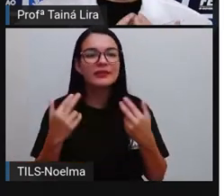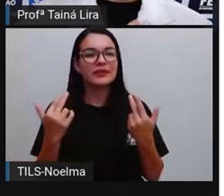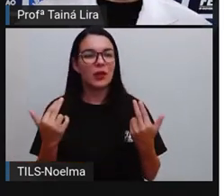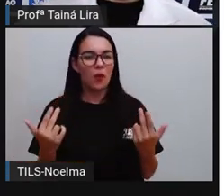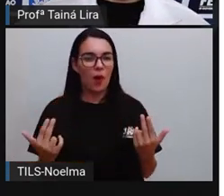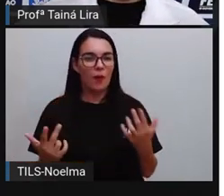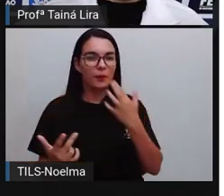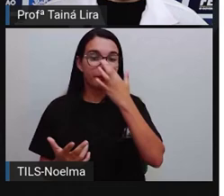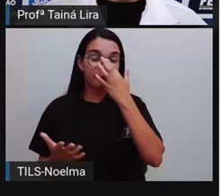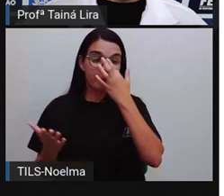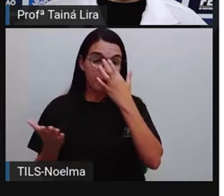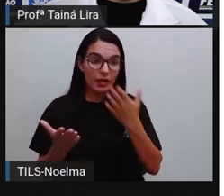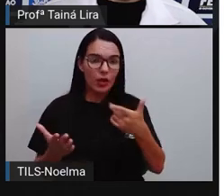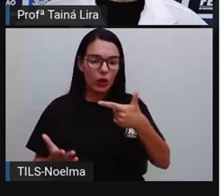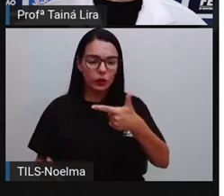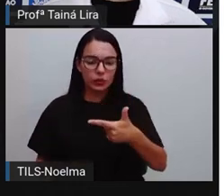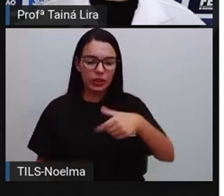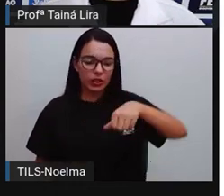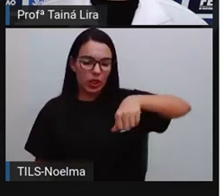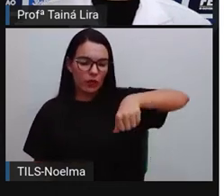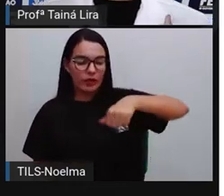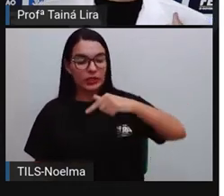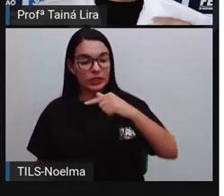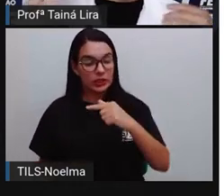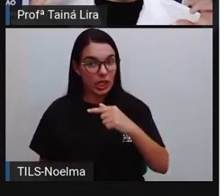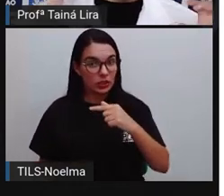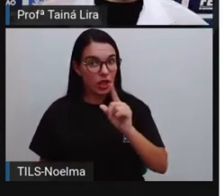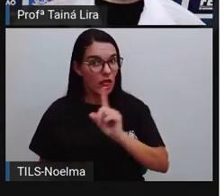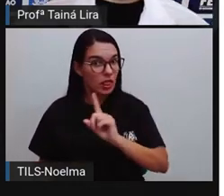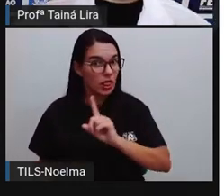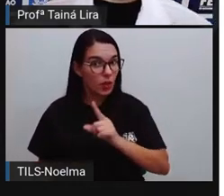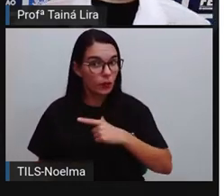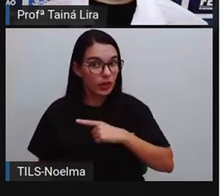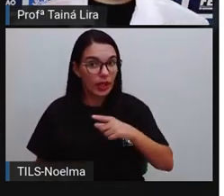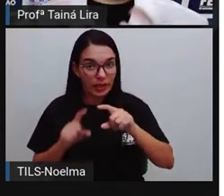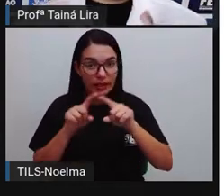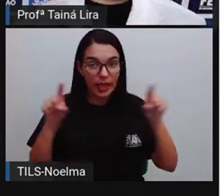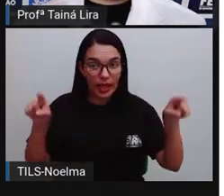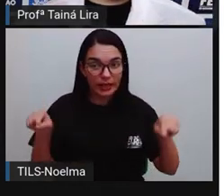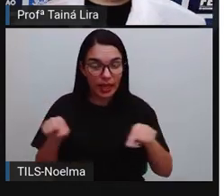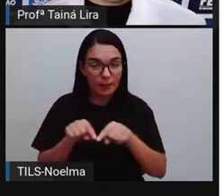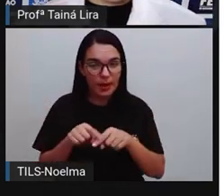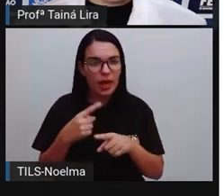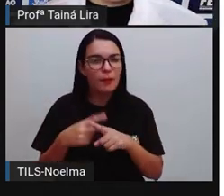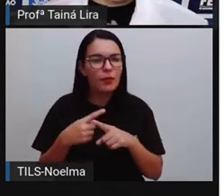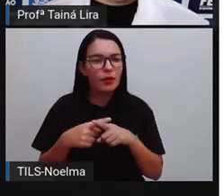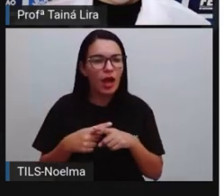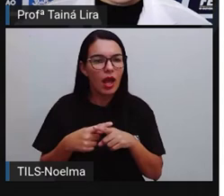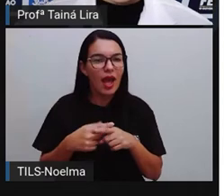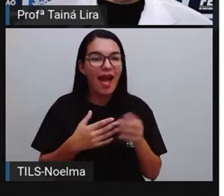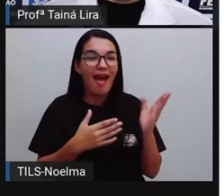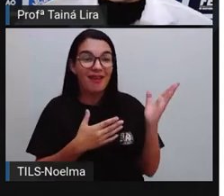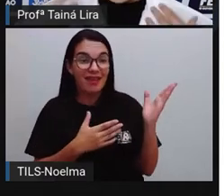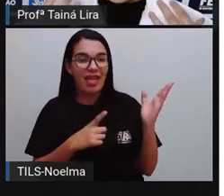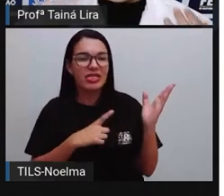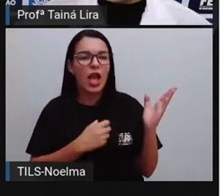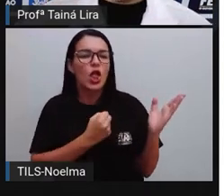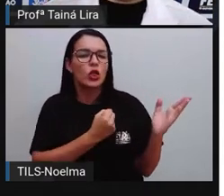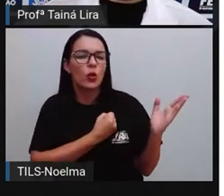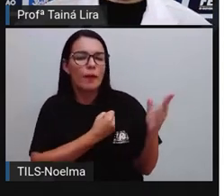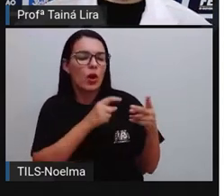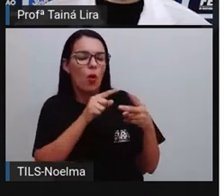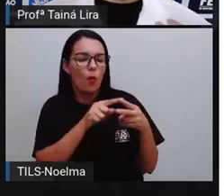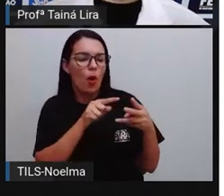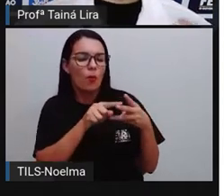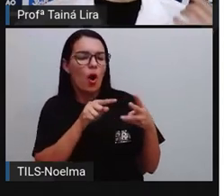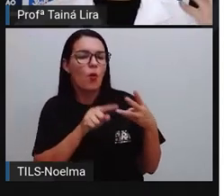duzentos e noventa e sete, ele não apareceu ali na sequência porque a gente contou de 100 em 100, tá? Mas o